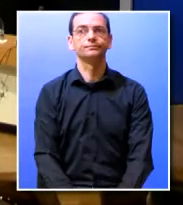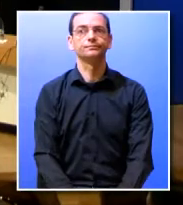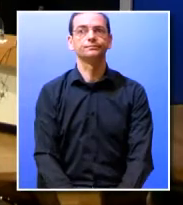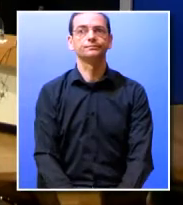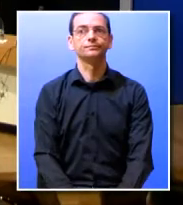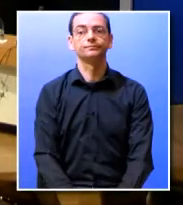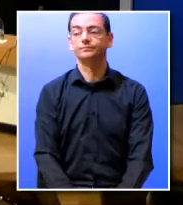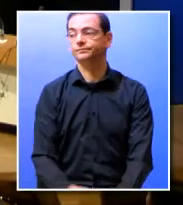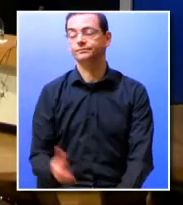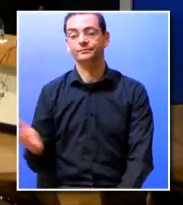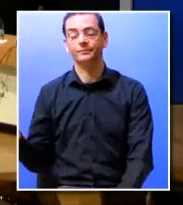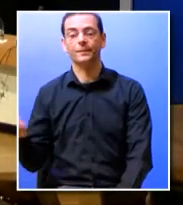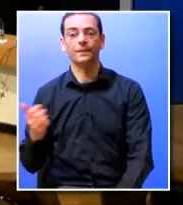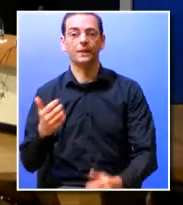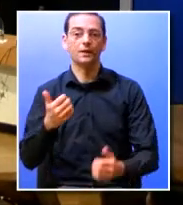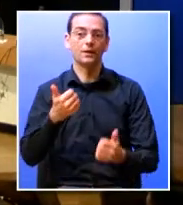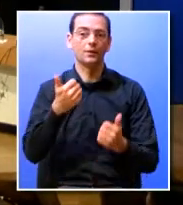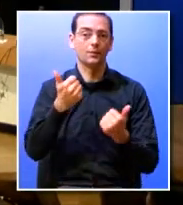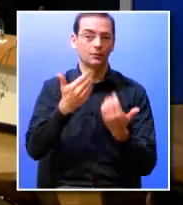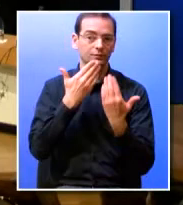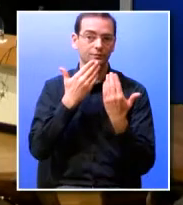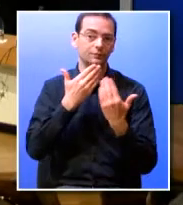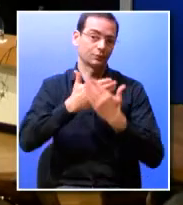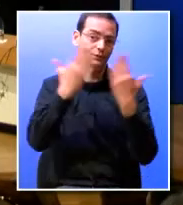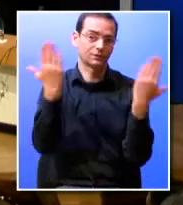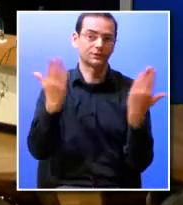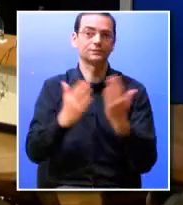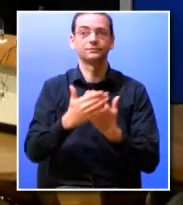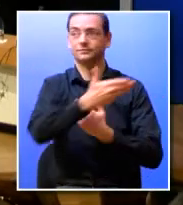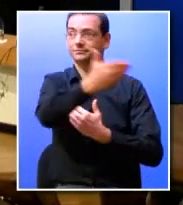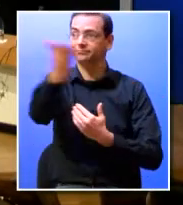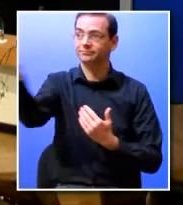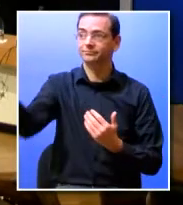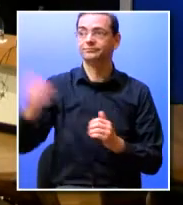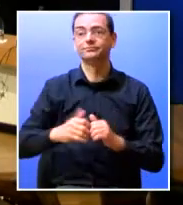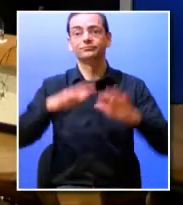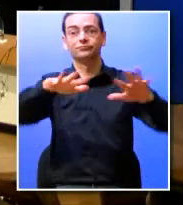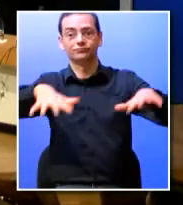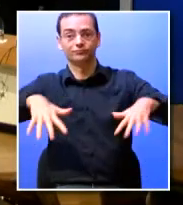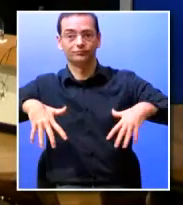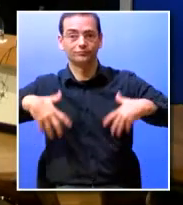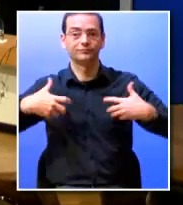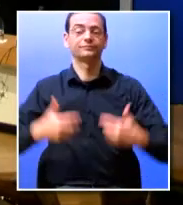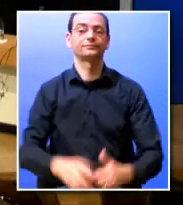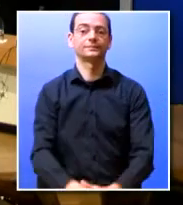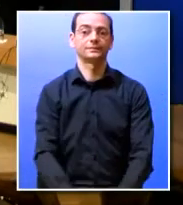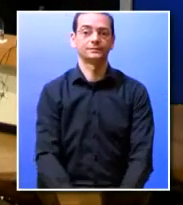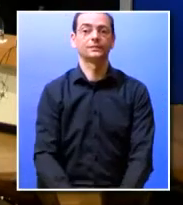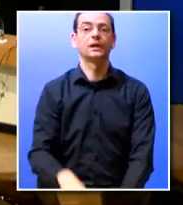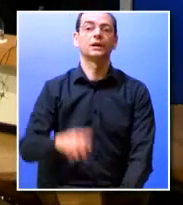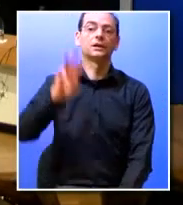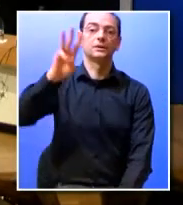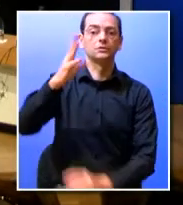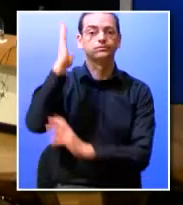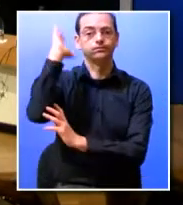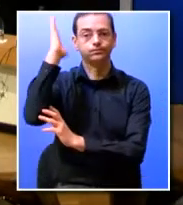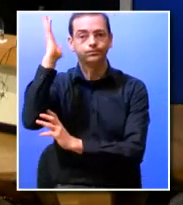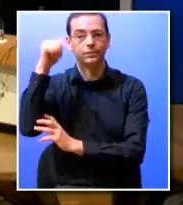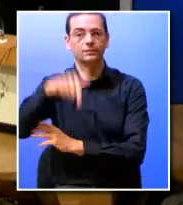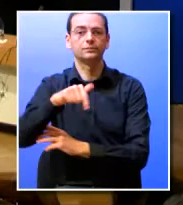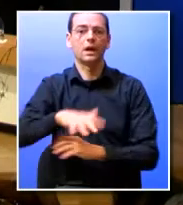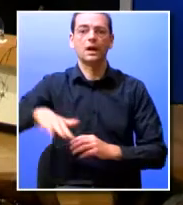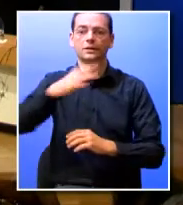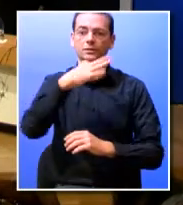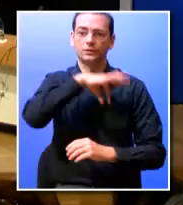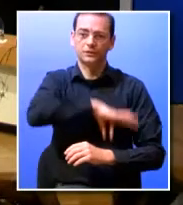Muito bom dia a todos e a todas presentes neste terceiro Congresso Nacional de Formação Profissional.